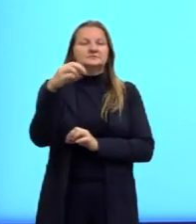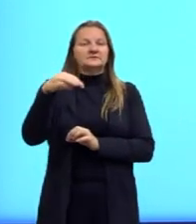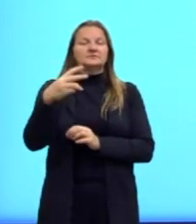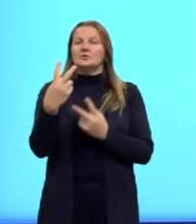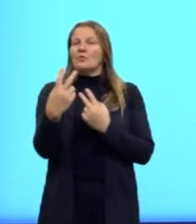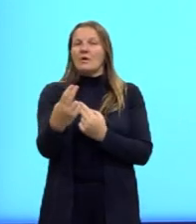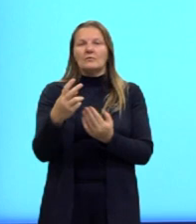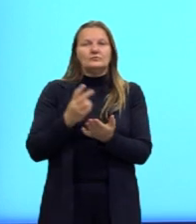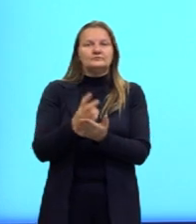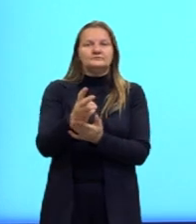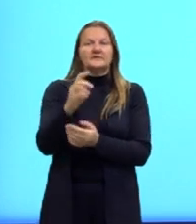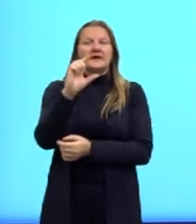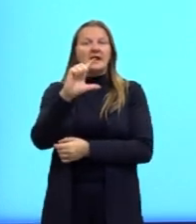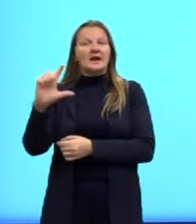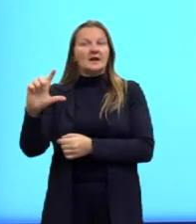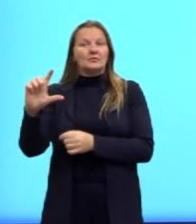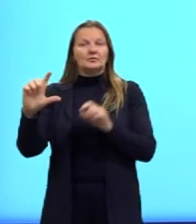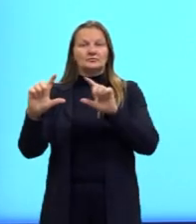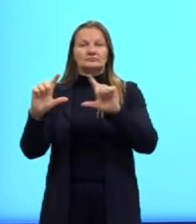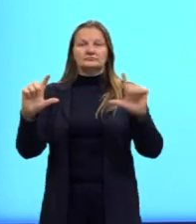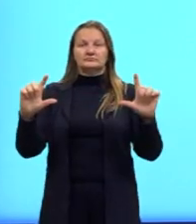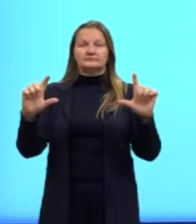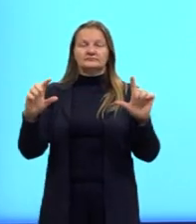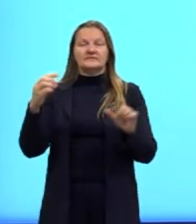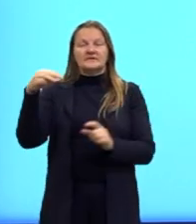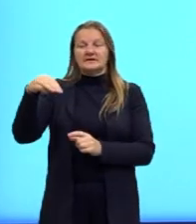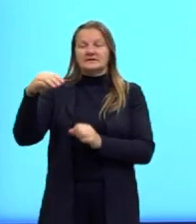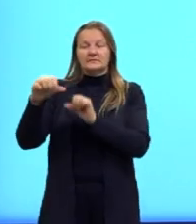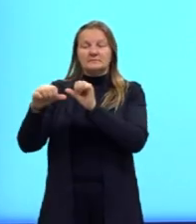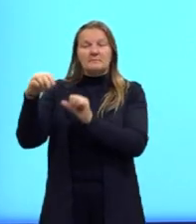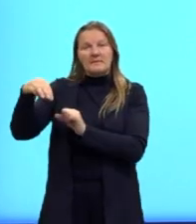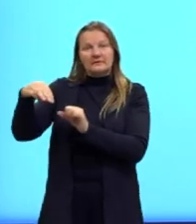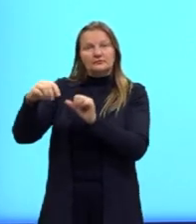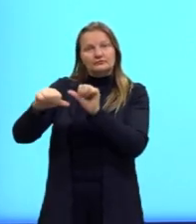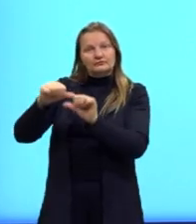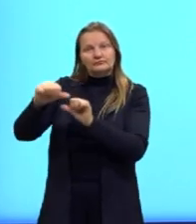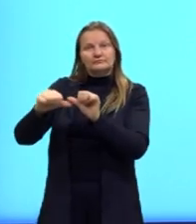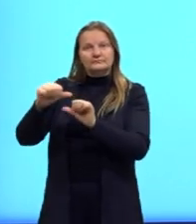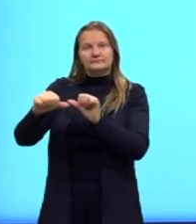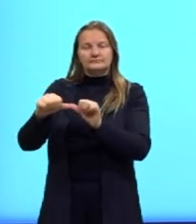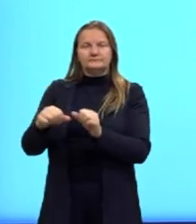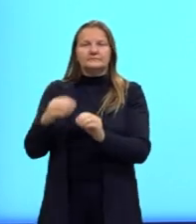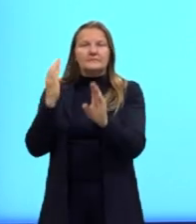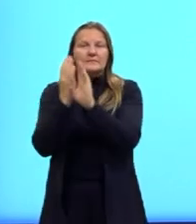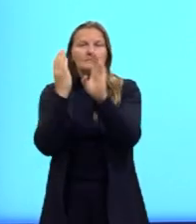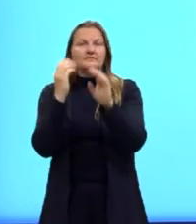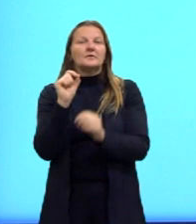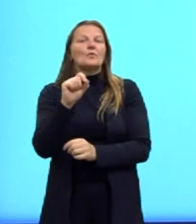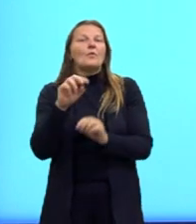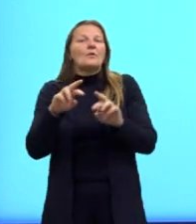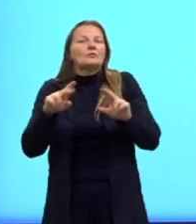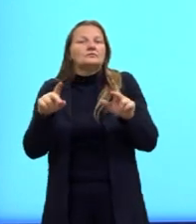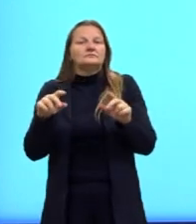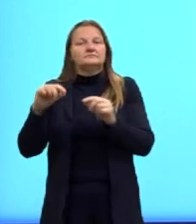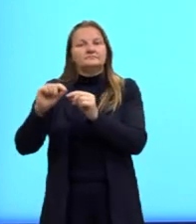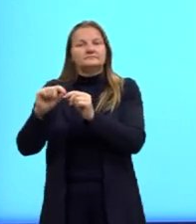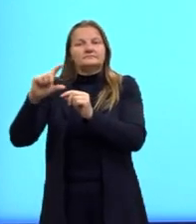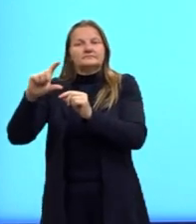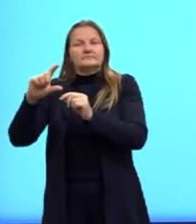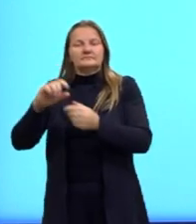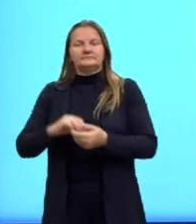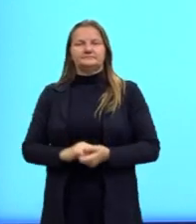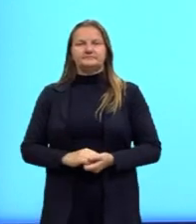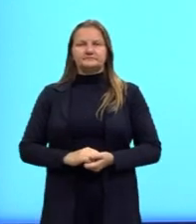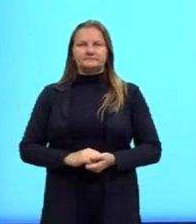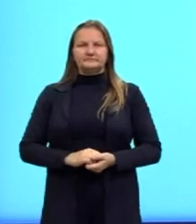mas a largura agora não vai ter mais 3 metros, né? Então, nós buscamos encontrar essa diferença ali, nessa